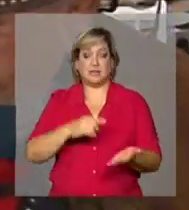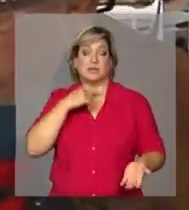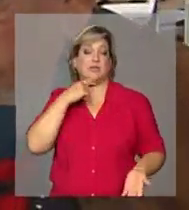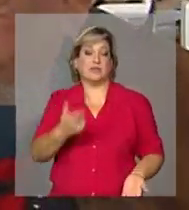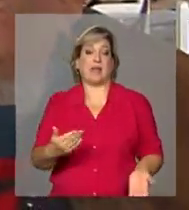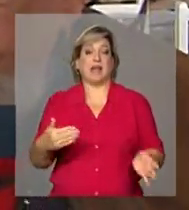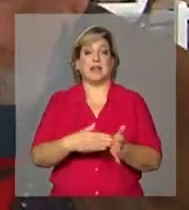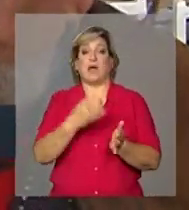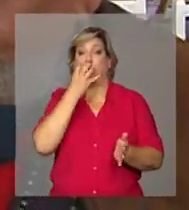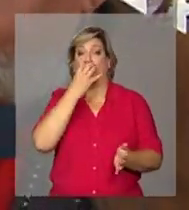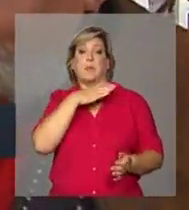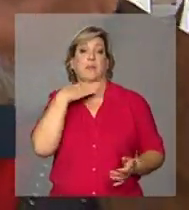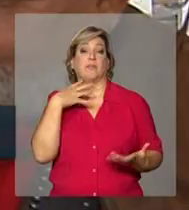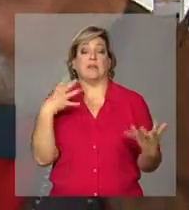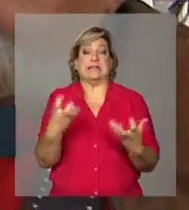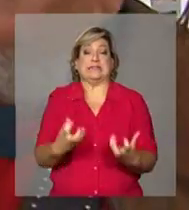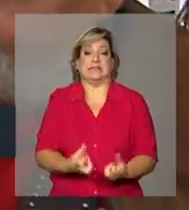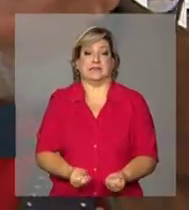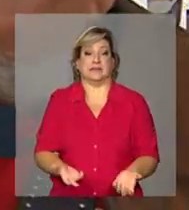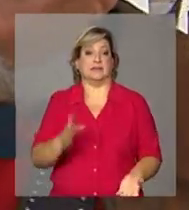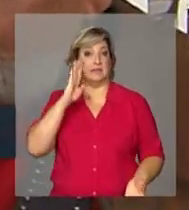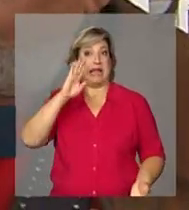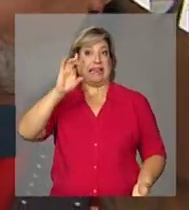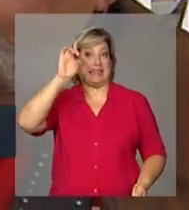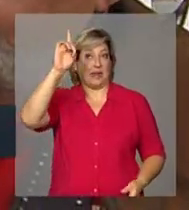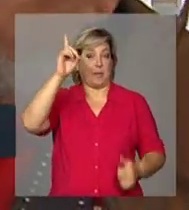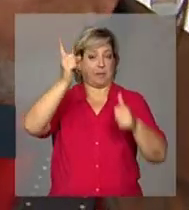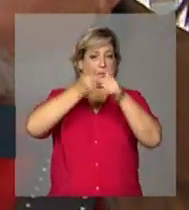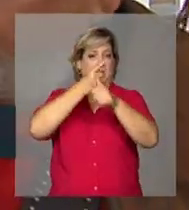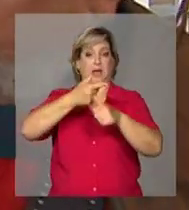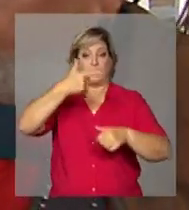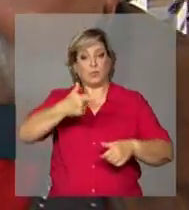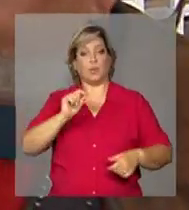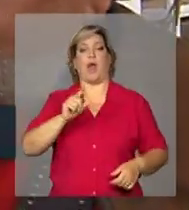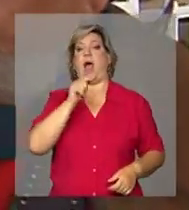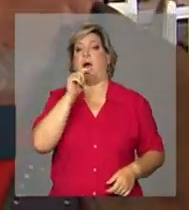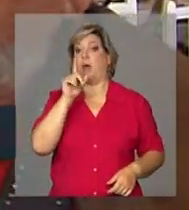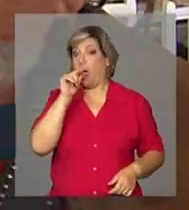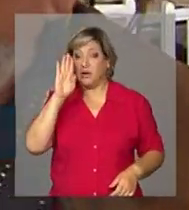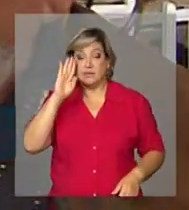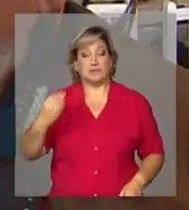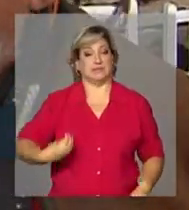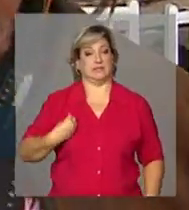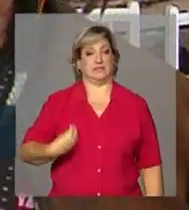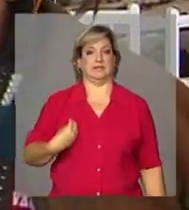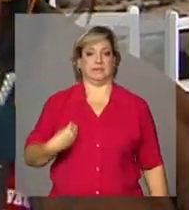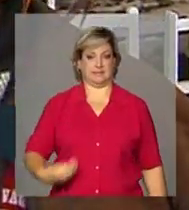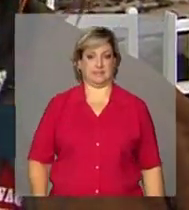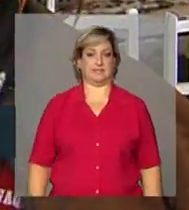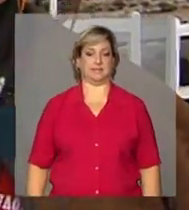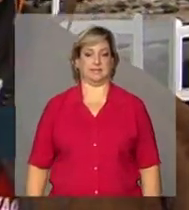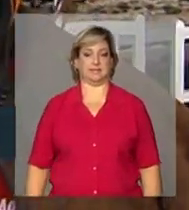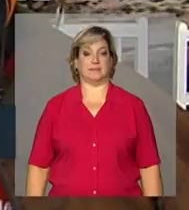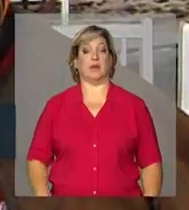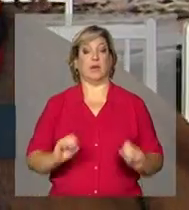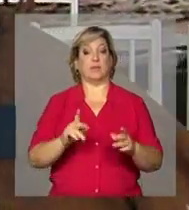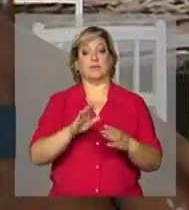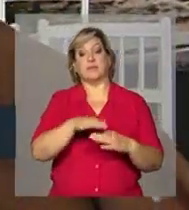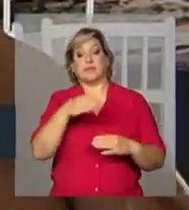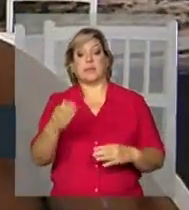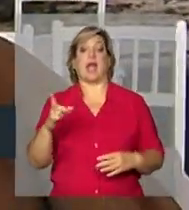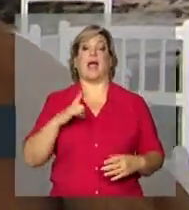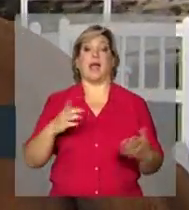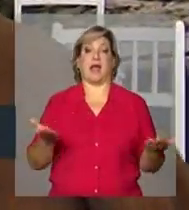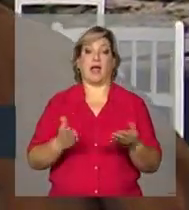cachorro morre de sede. Abaixo de Deus é a água, porque sem a água nós não temos nada na nossa vida. Agora ao lado a gente vai